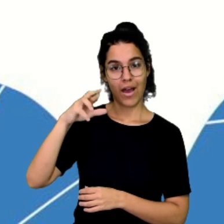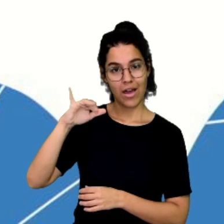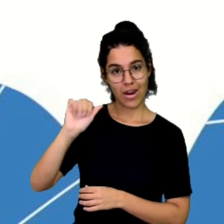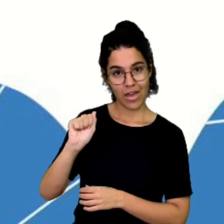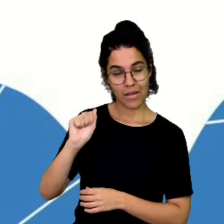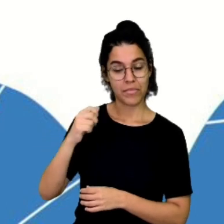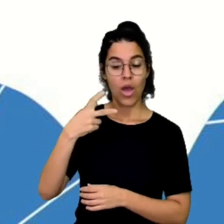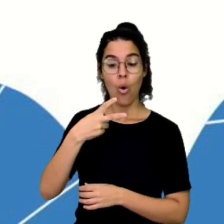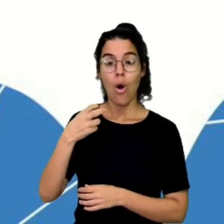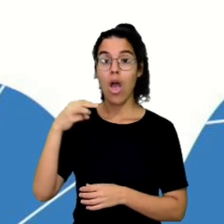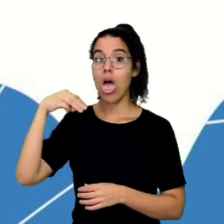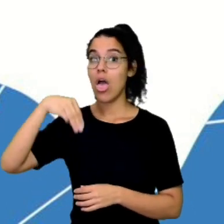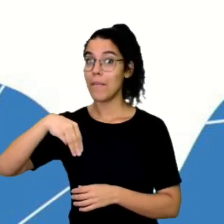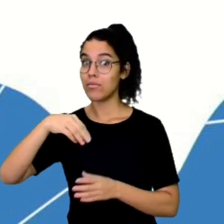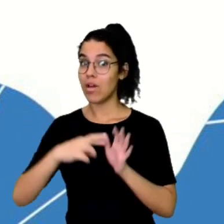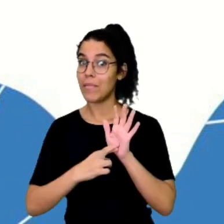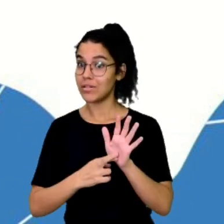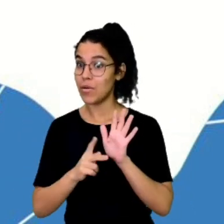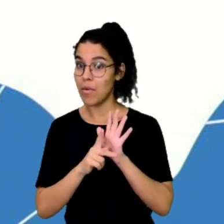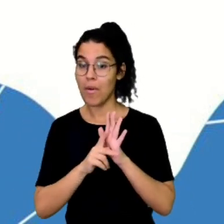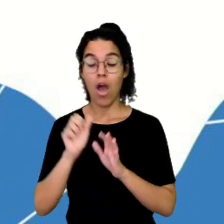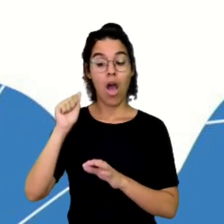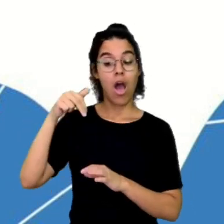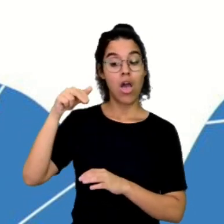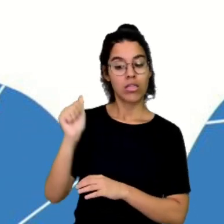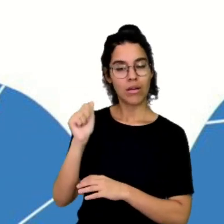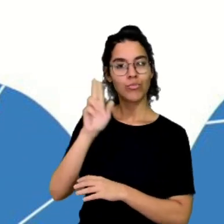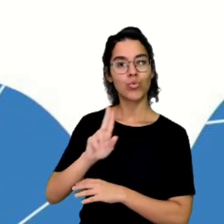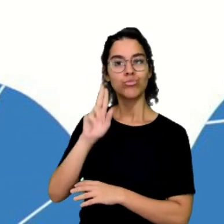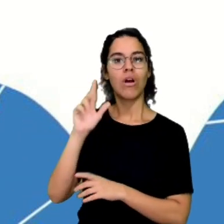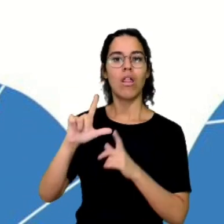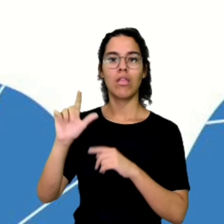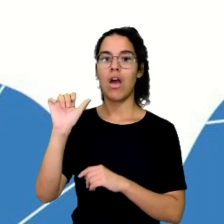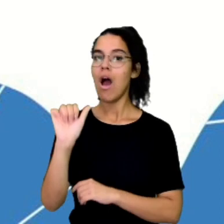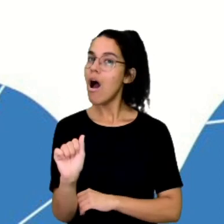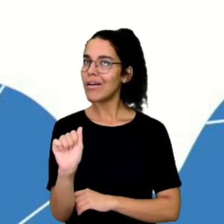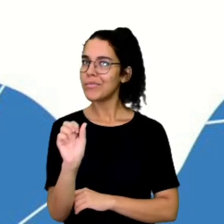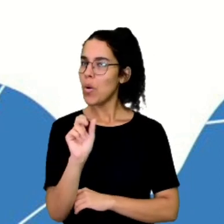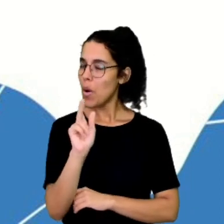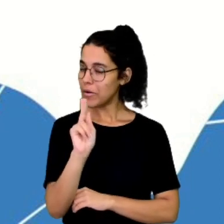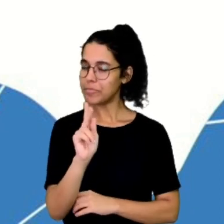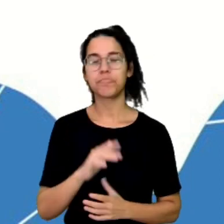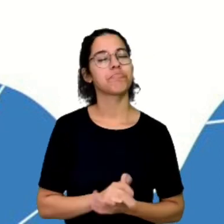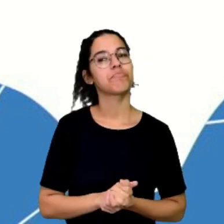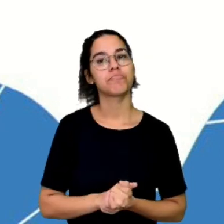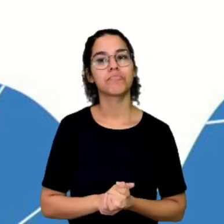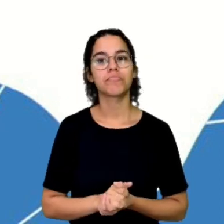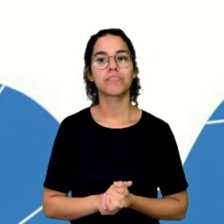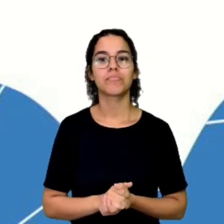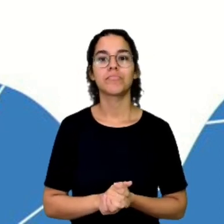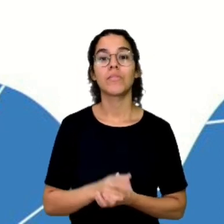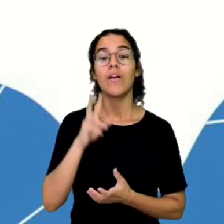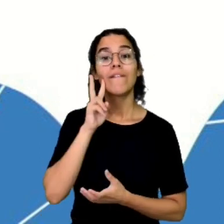ser M. A idade de Ana vai ser A. E observe que eu tenho ali, ó, o